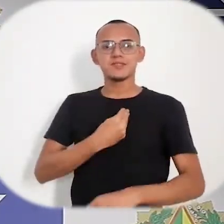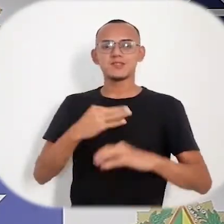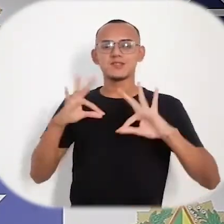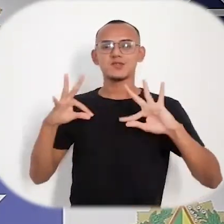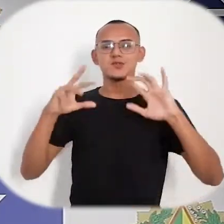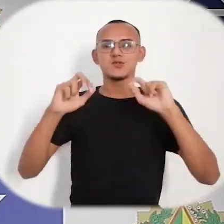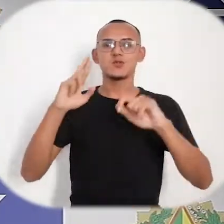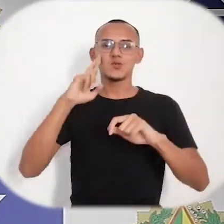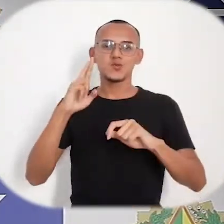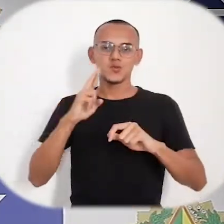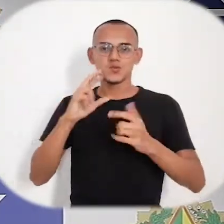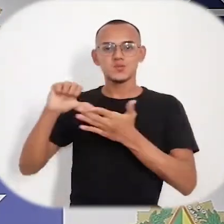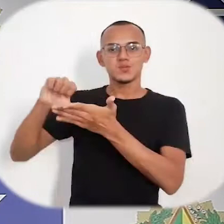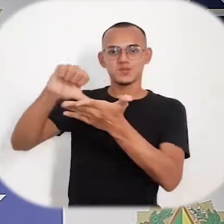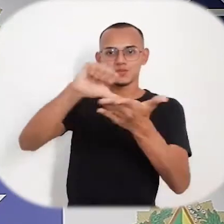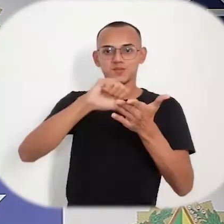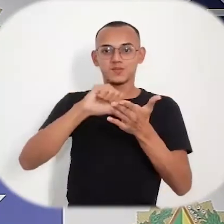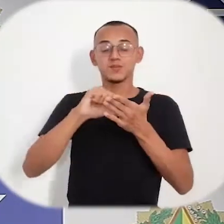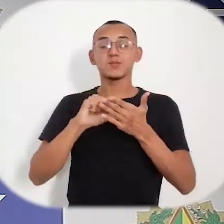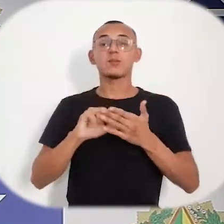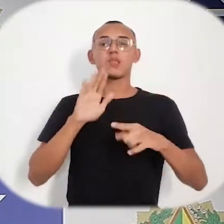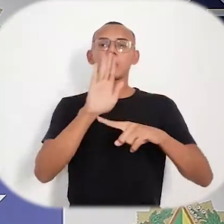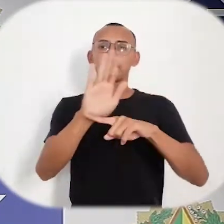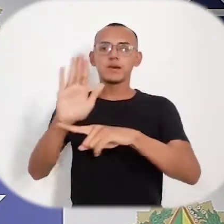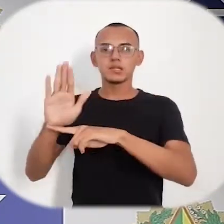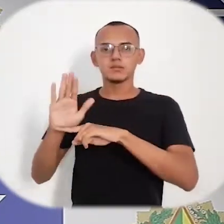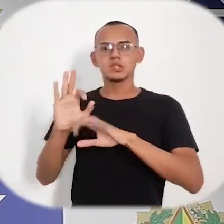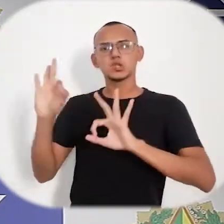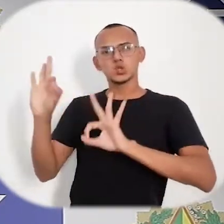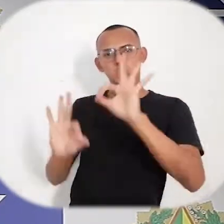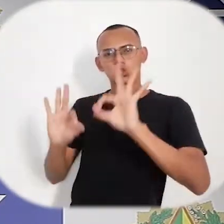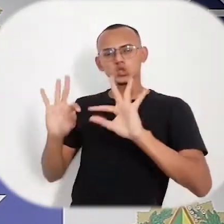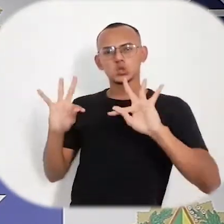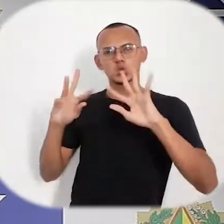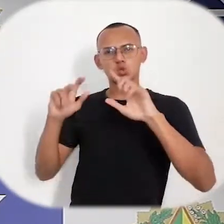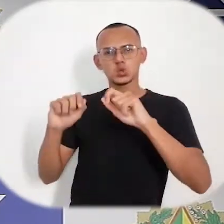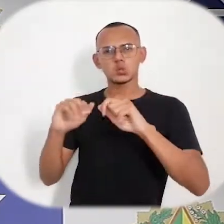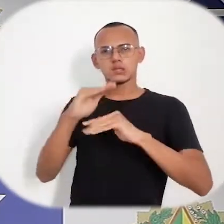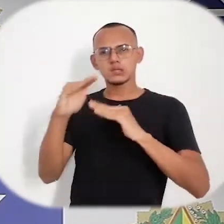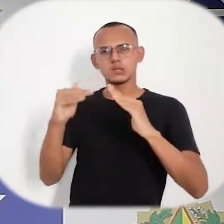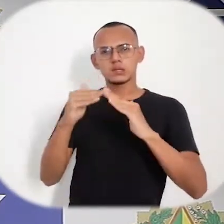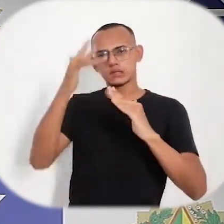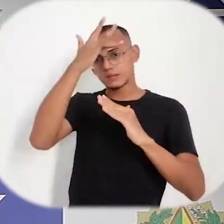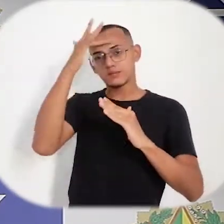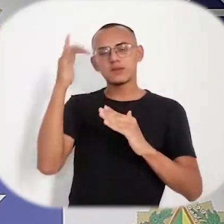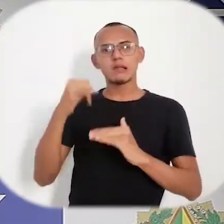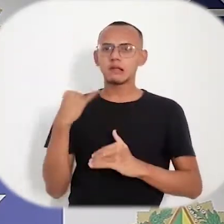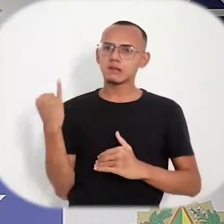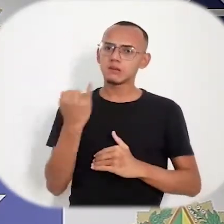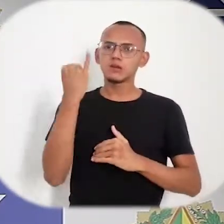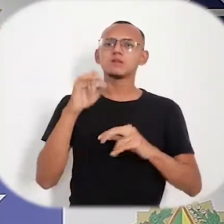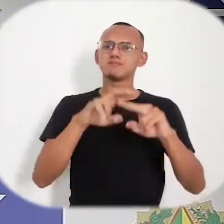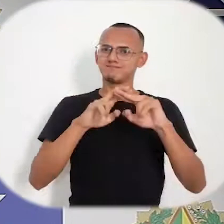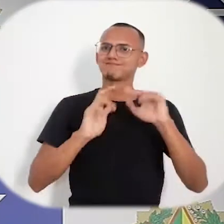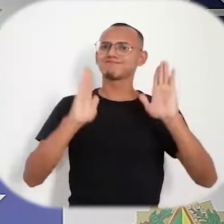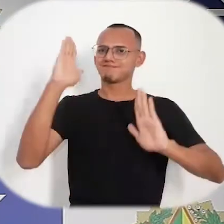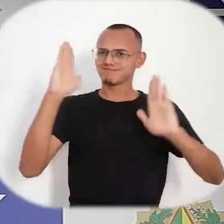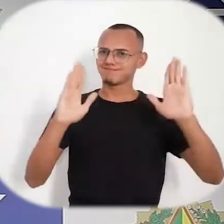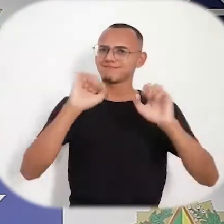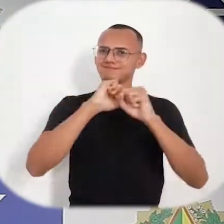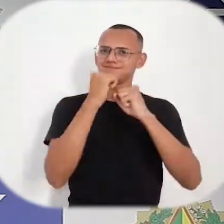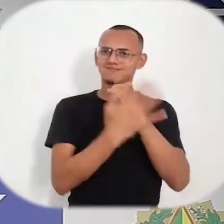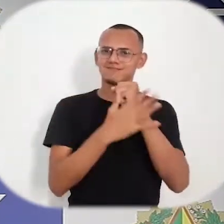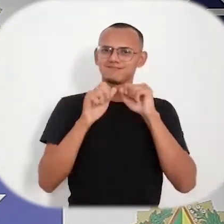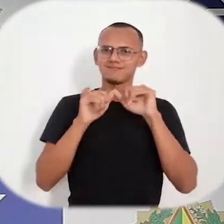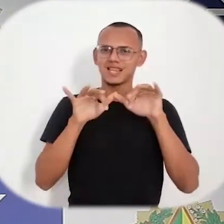montonieses, em todos os seus campos. A colaboração e envolvimento de tantas pessoas é especialmente importante diante do cenário